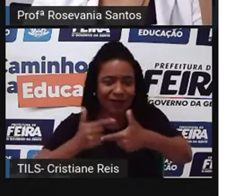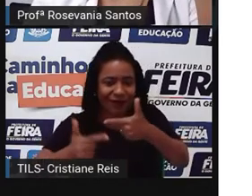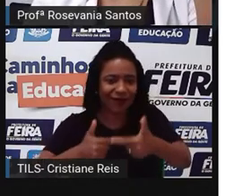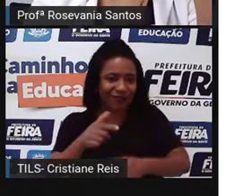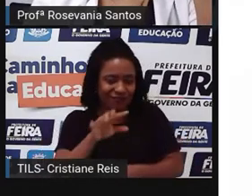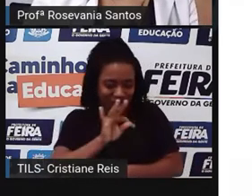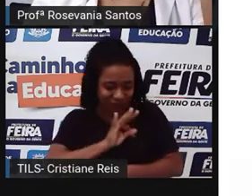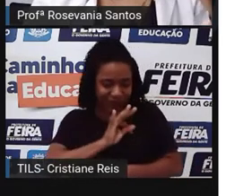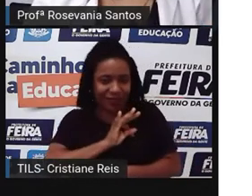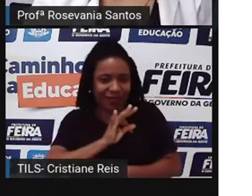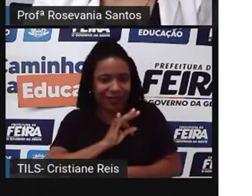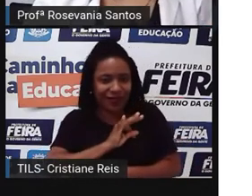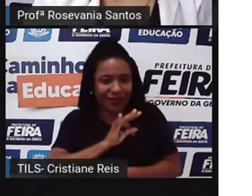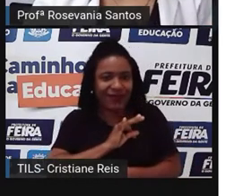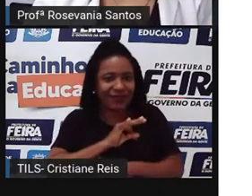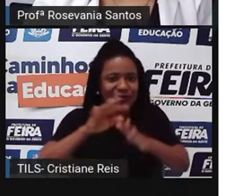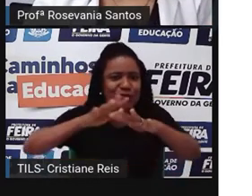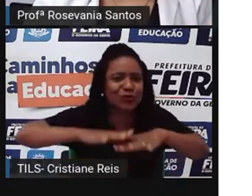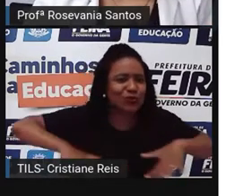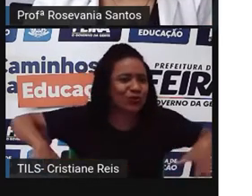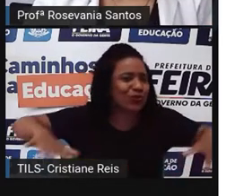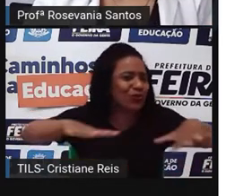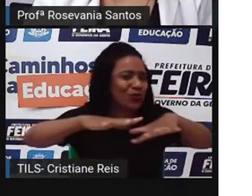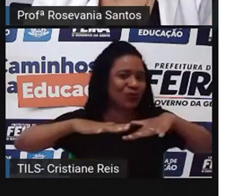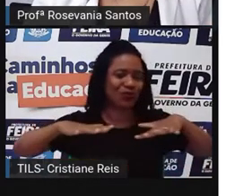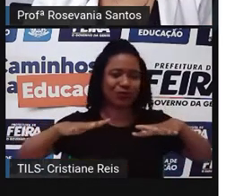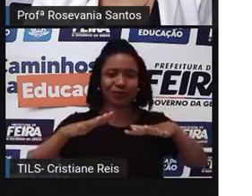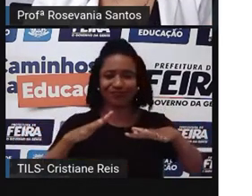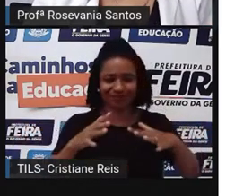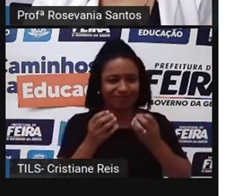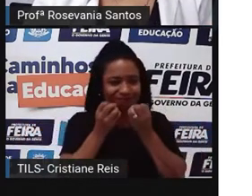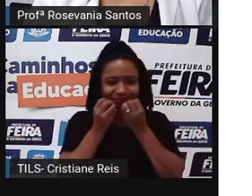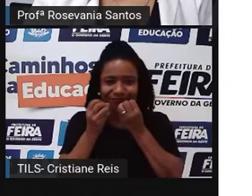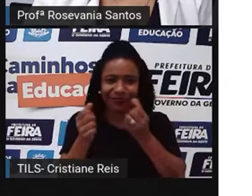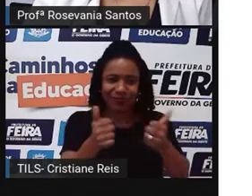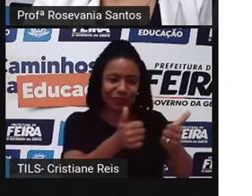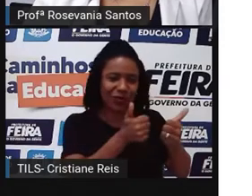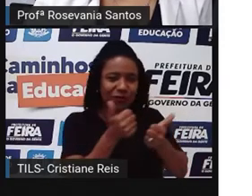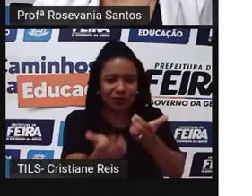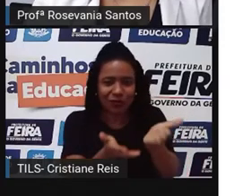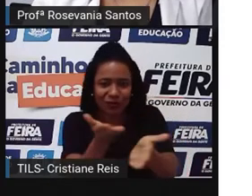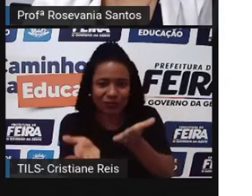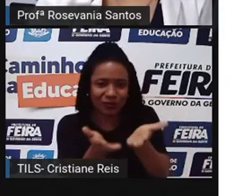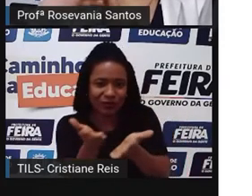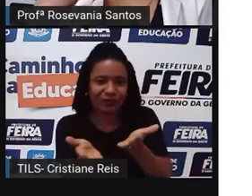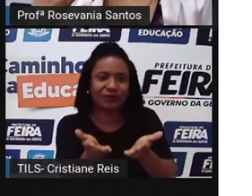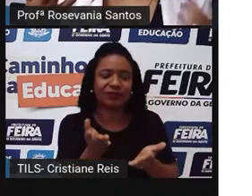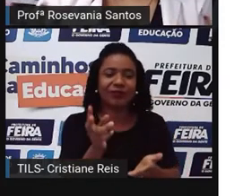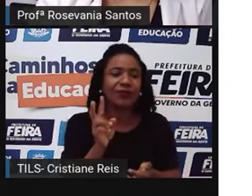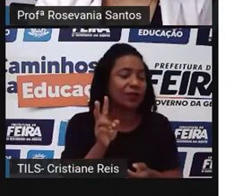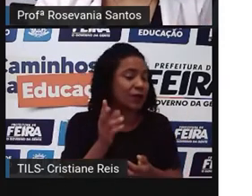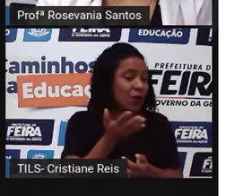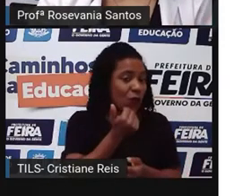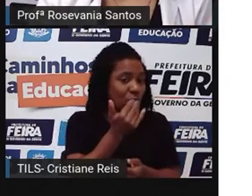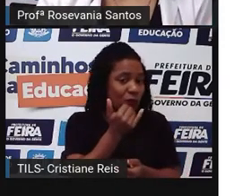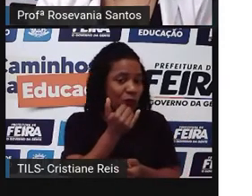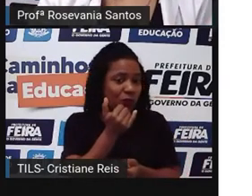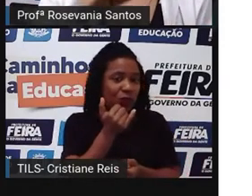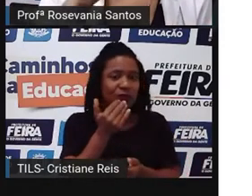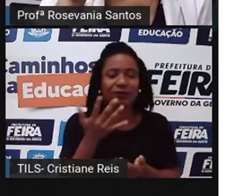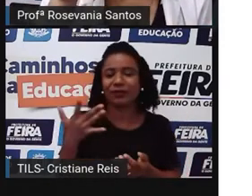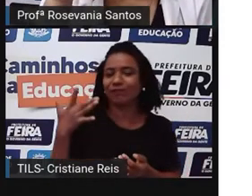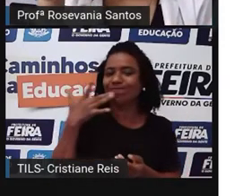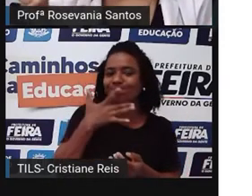de baixo impacto ambiental no cultivo orgânico. Então, esses alimentos, às vezes, eles não são tão vistosos.